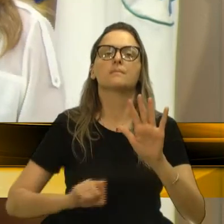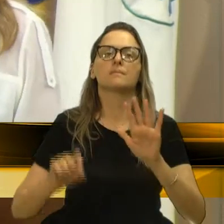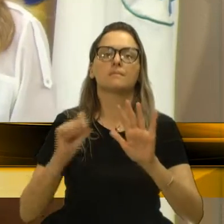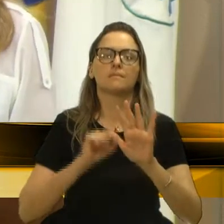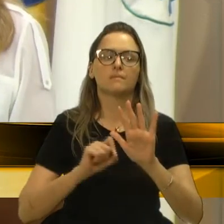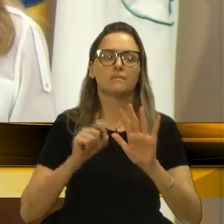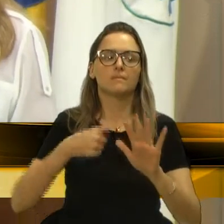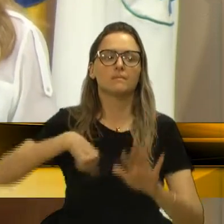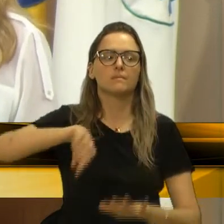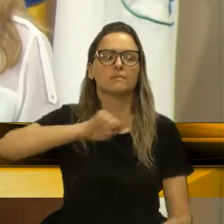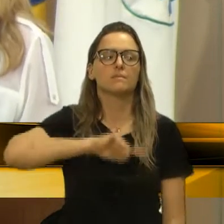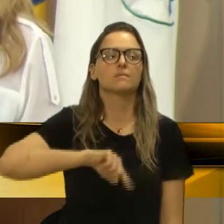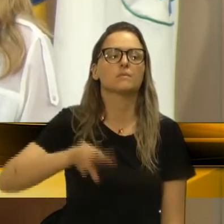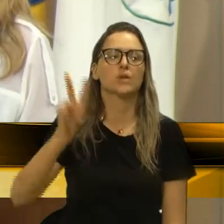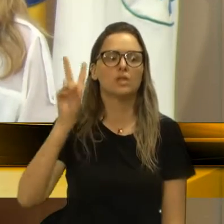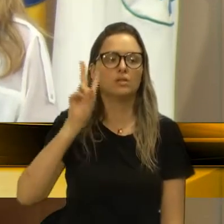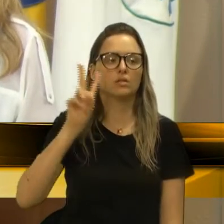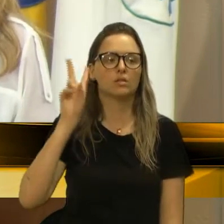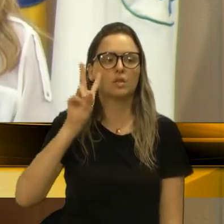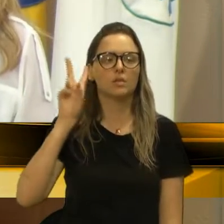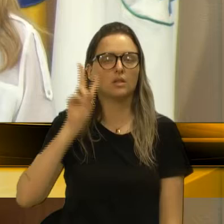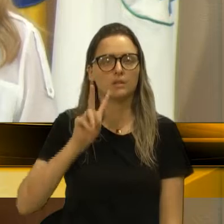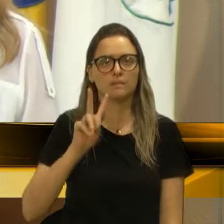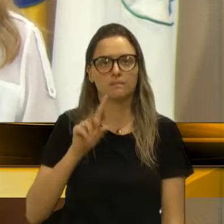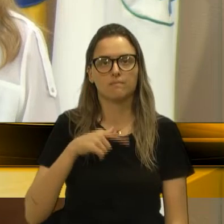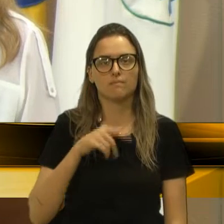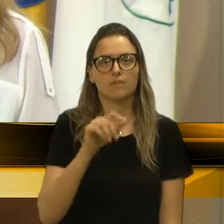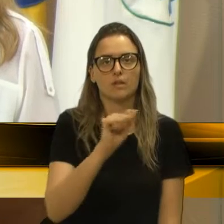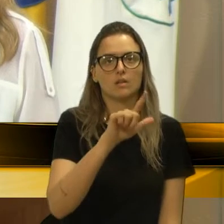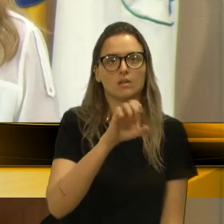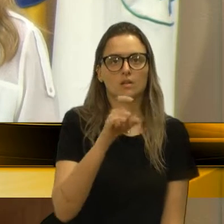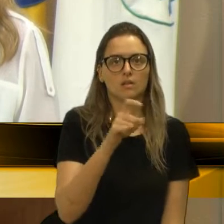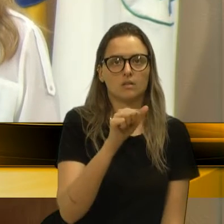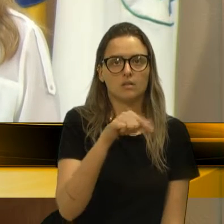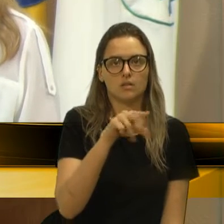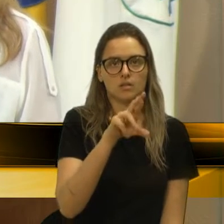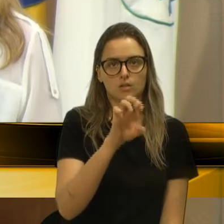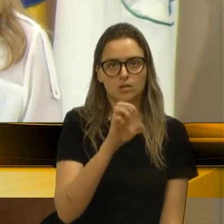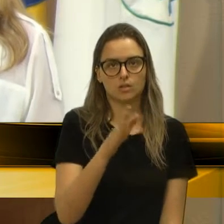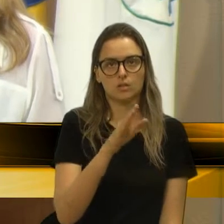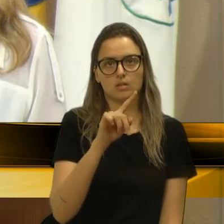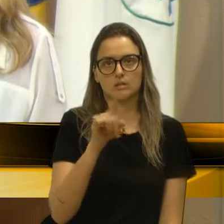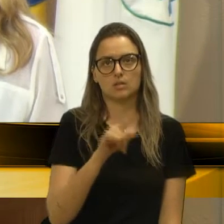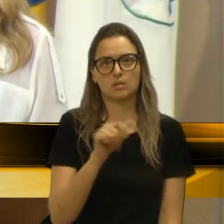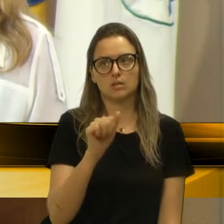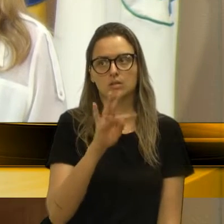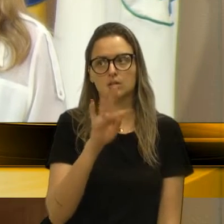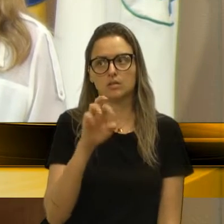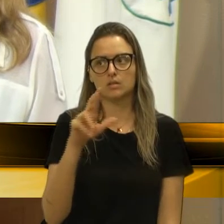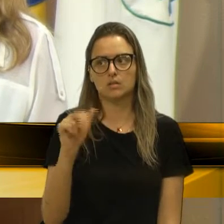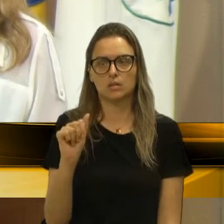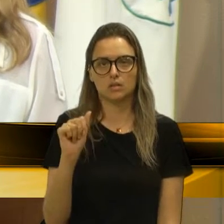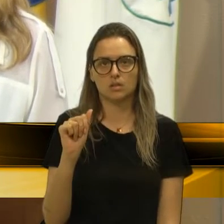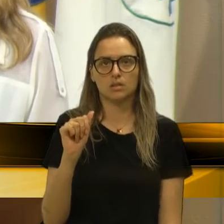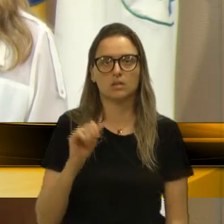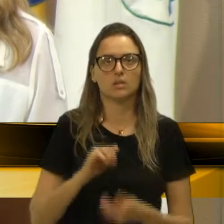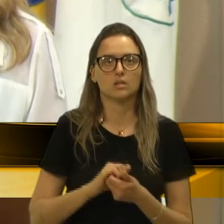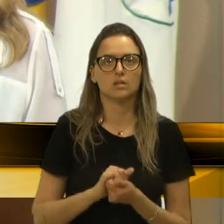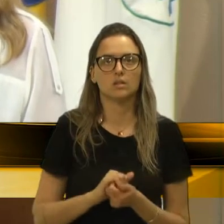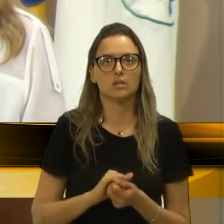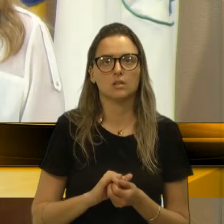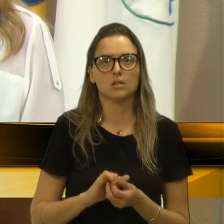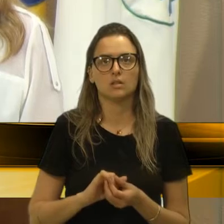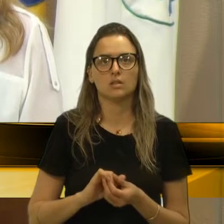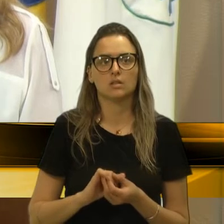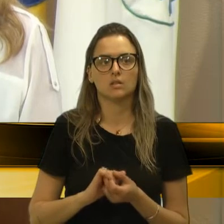juntas com relação a isso, foi a Alexandre Zátera, no Desvio Risso. Estivemos, então, presentes em uma... o que foi